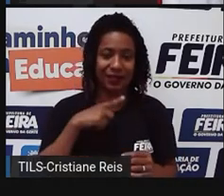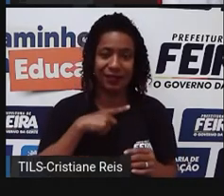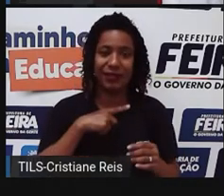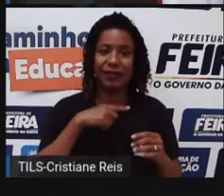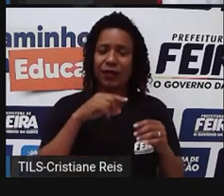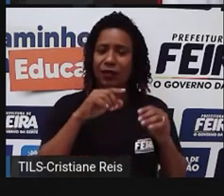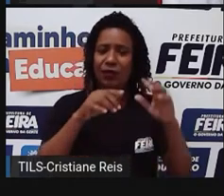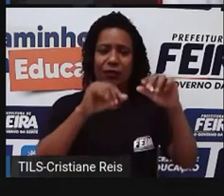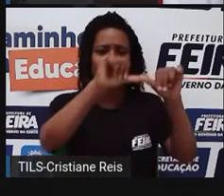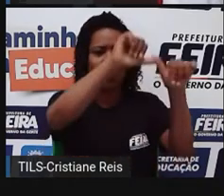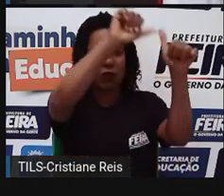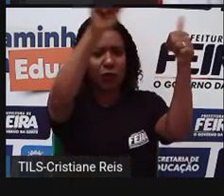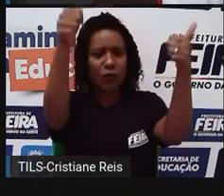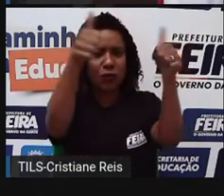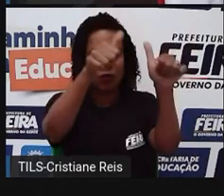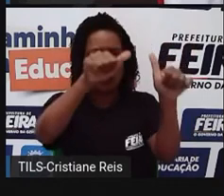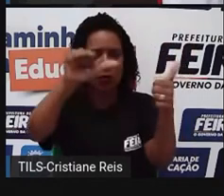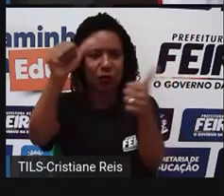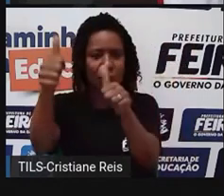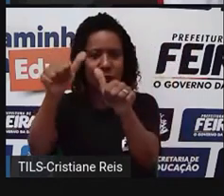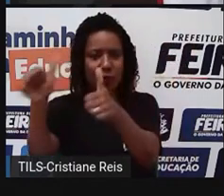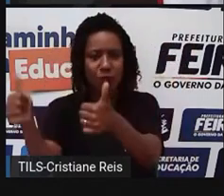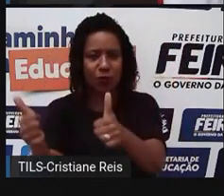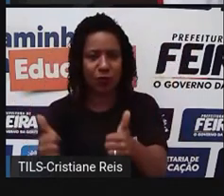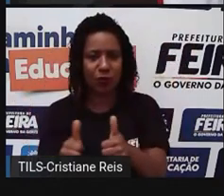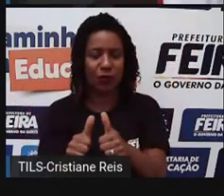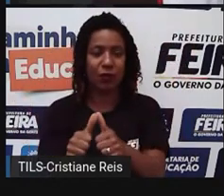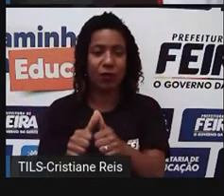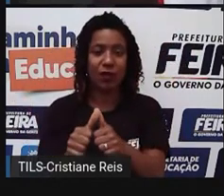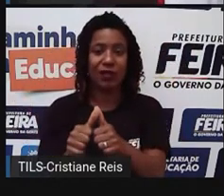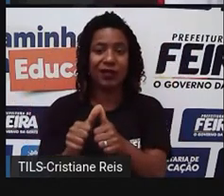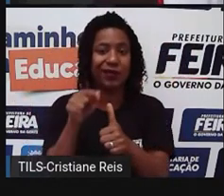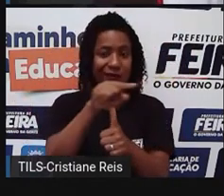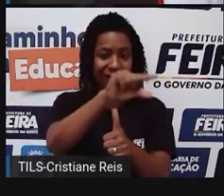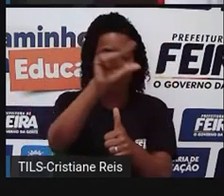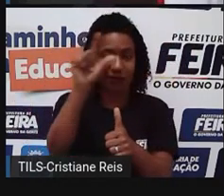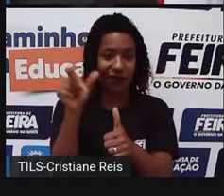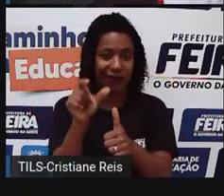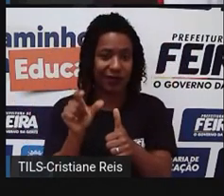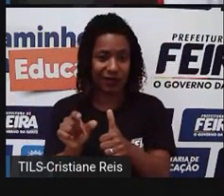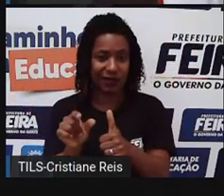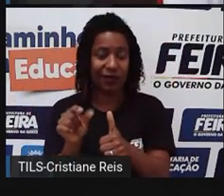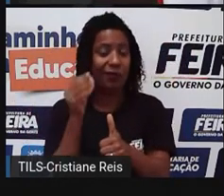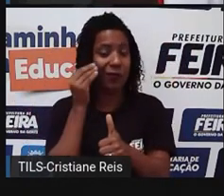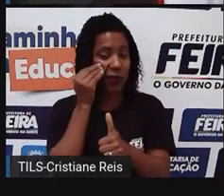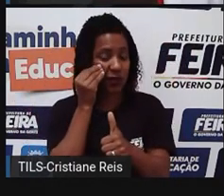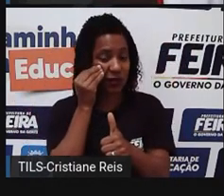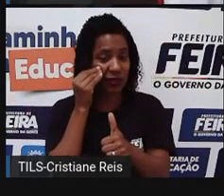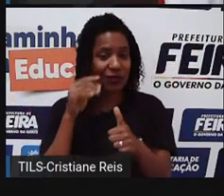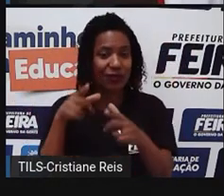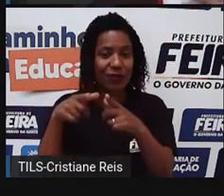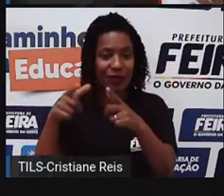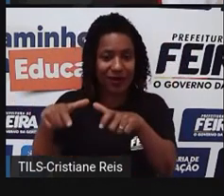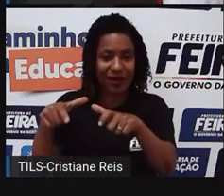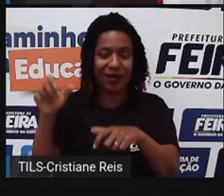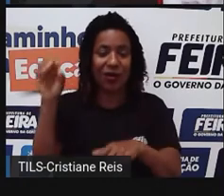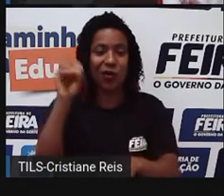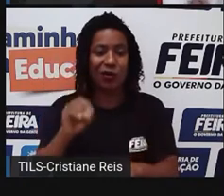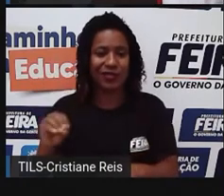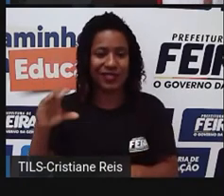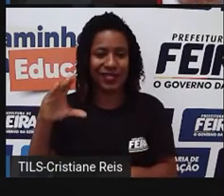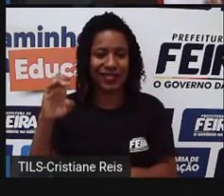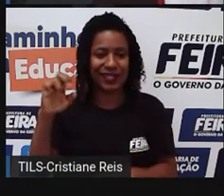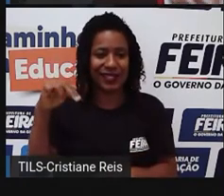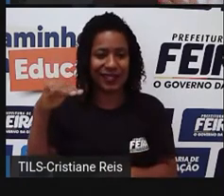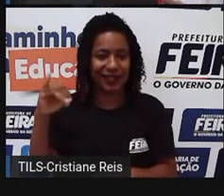né, a Oceania dentro da ideia de países do norte. Então, esse é o mundo multipolar, e foram tendo vários polos, não ficou